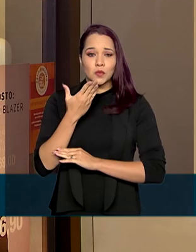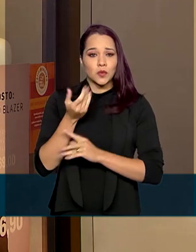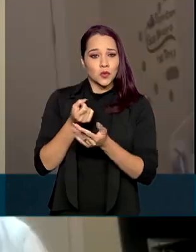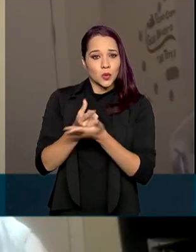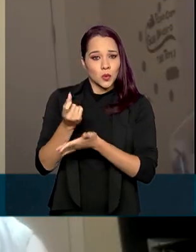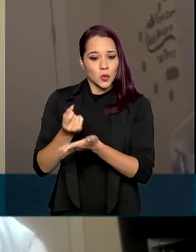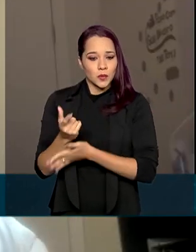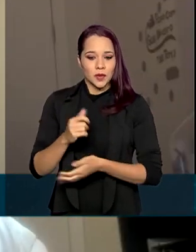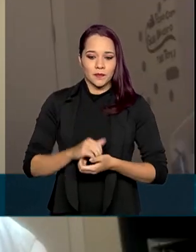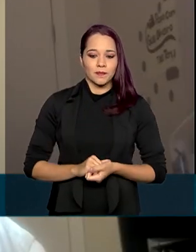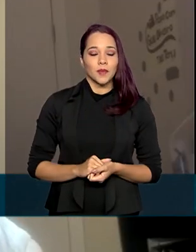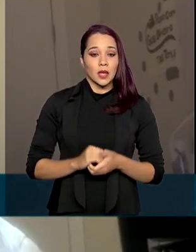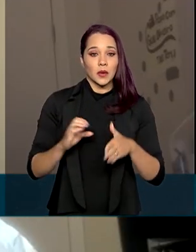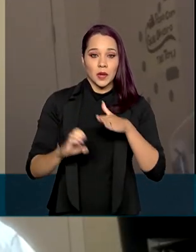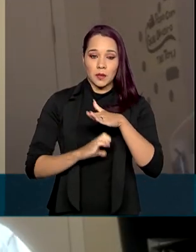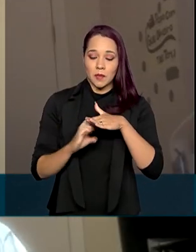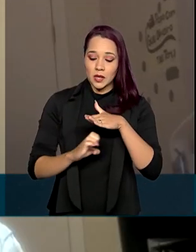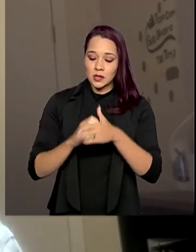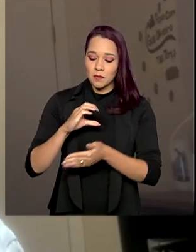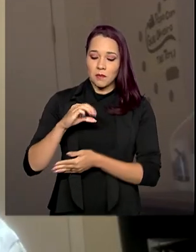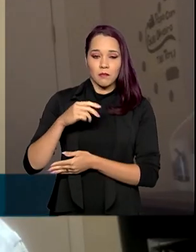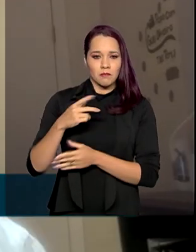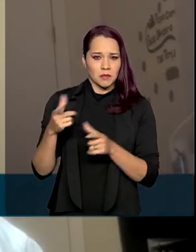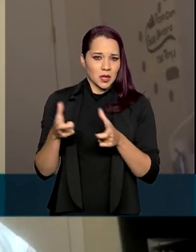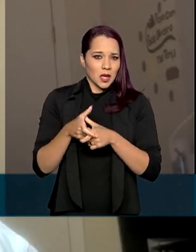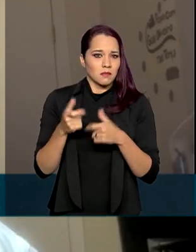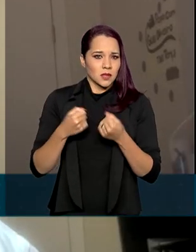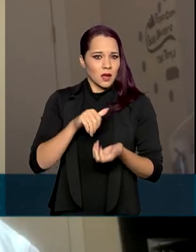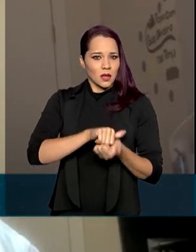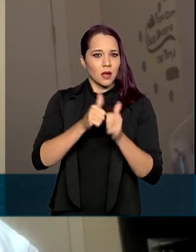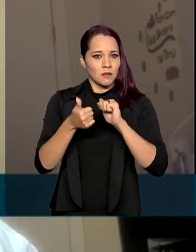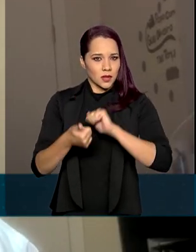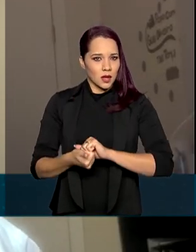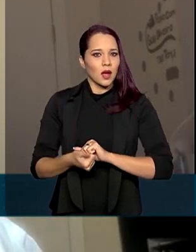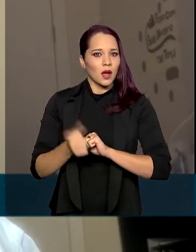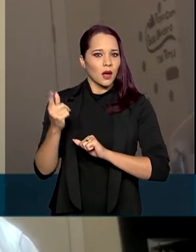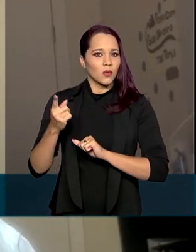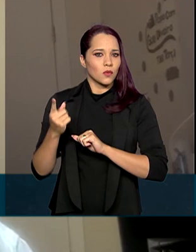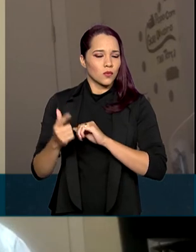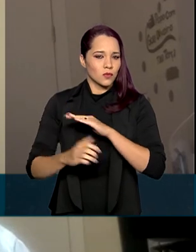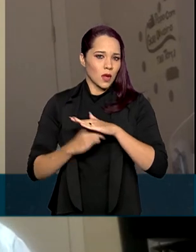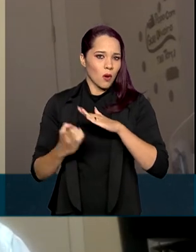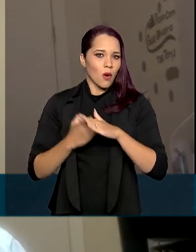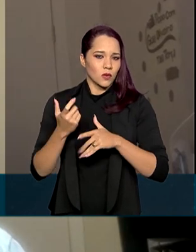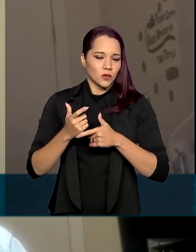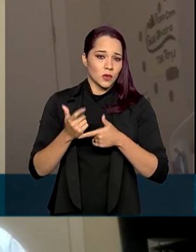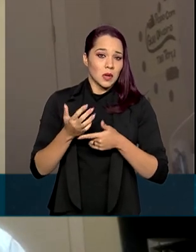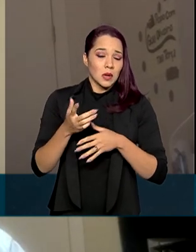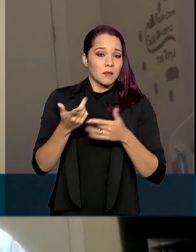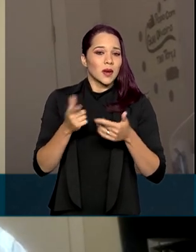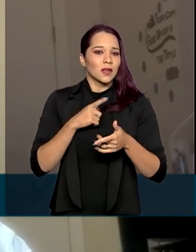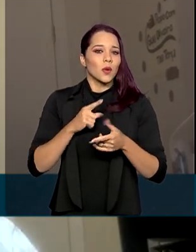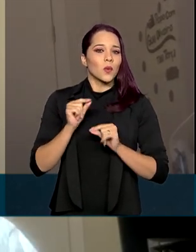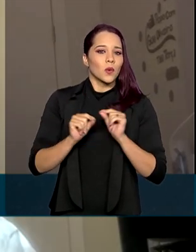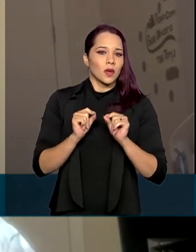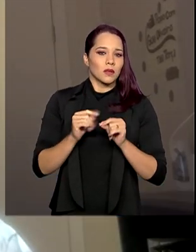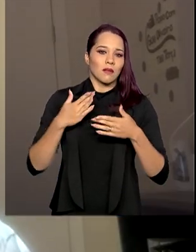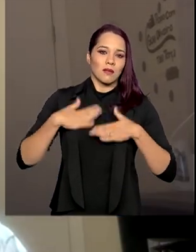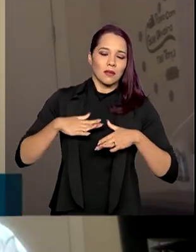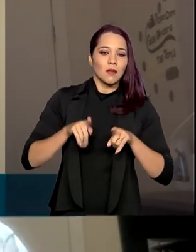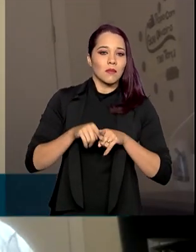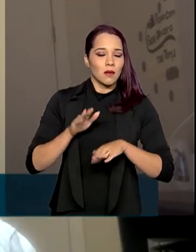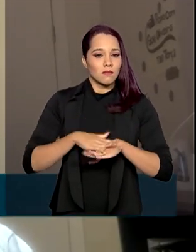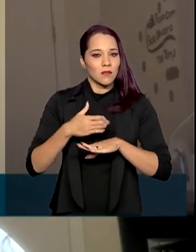consumo. Pequenas empresas precisam se ajustar nos seus modelos de negócio para que possam ter comodidade e